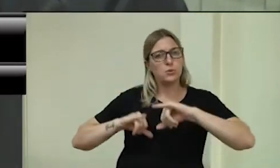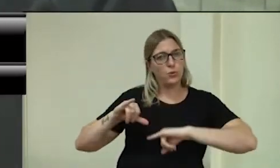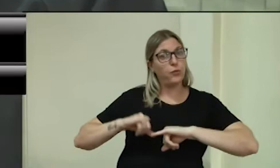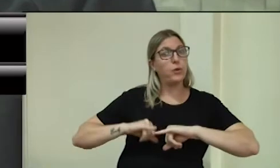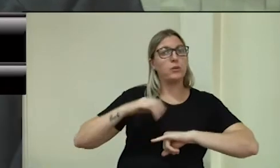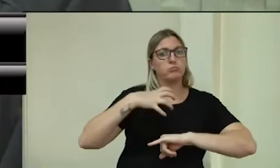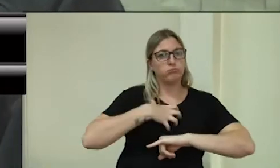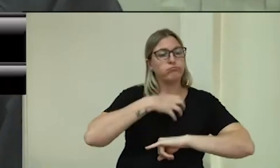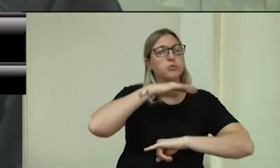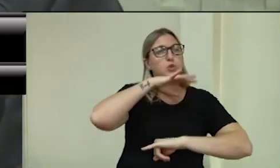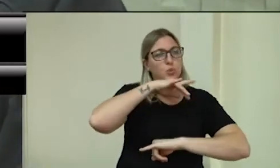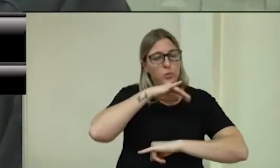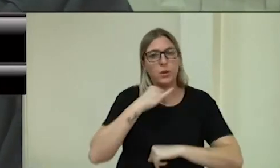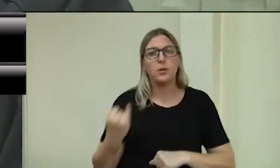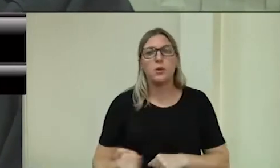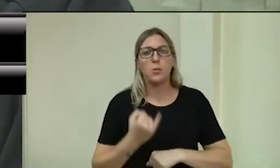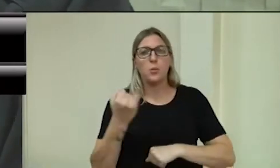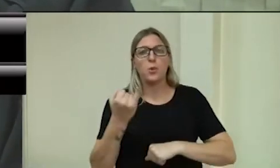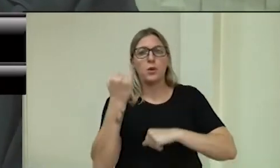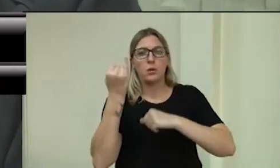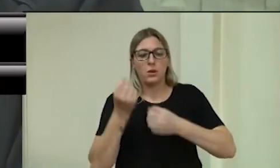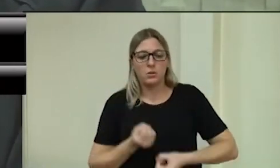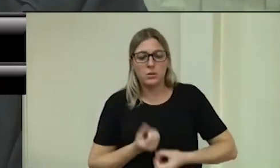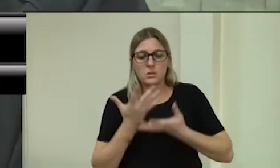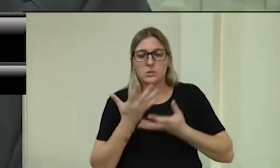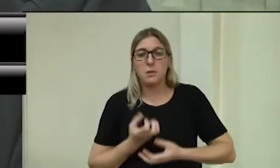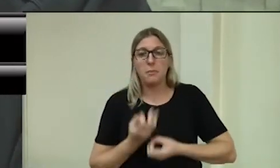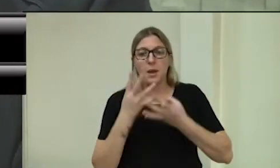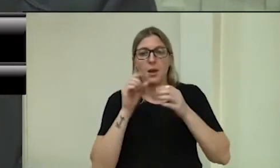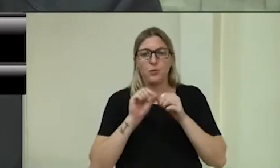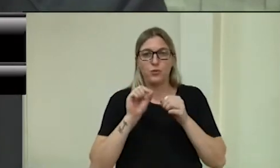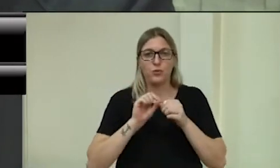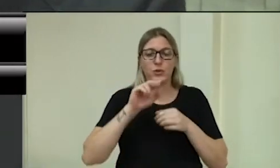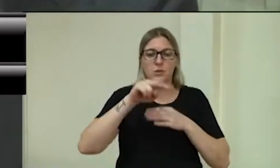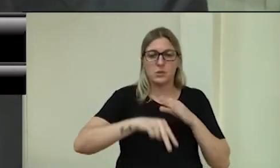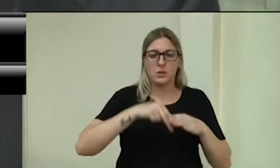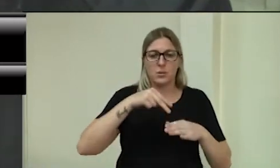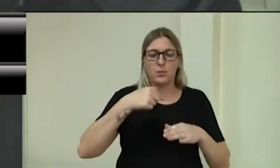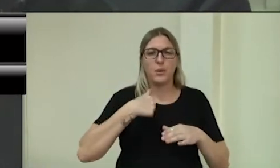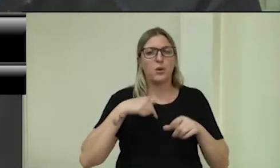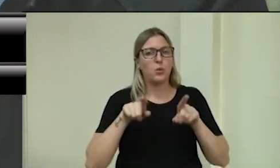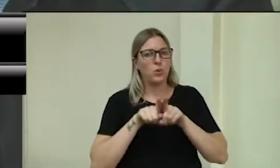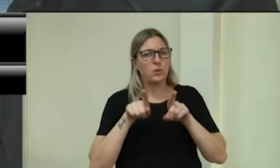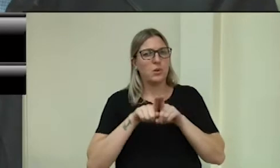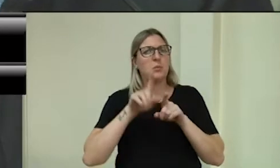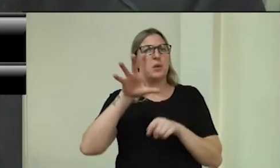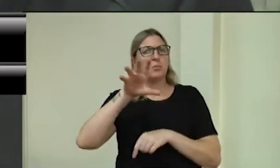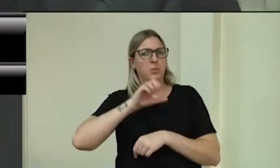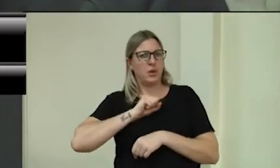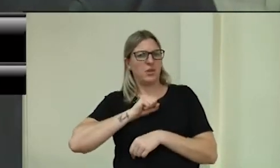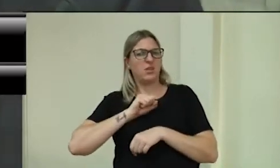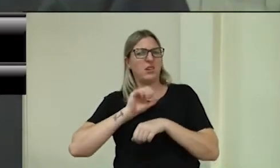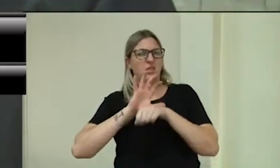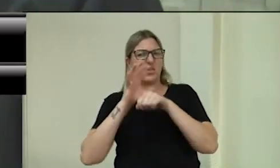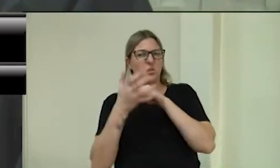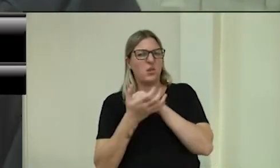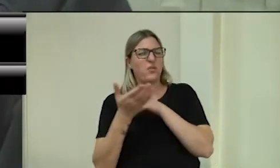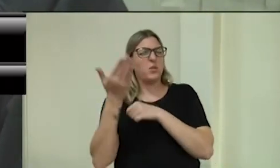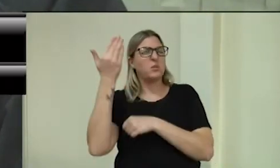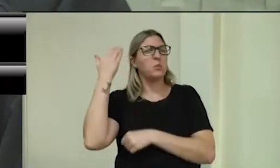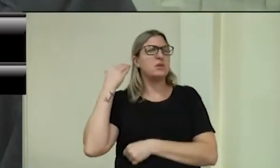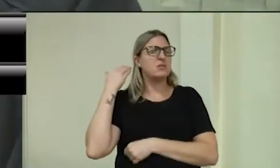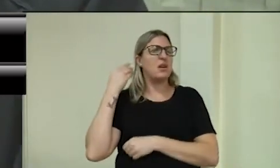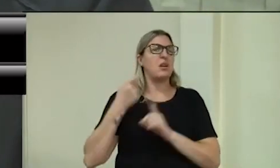esse desabafo que ele faz nessa tribuna, porque eu também fui acometido pelo Covid lá no mês de julho de 2020